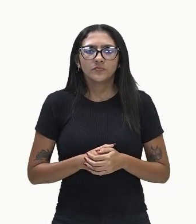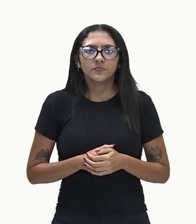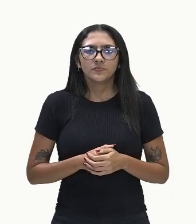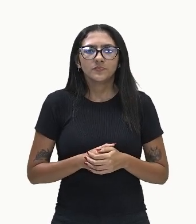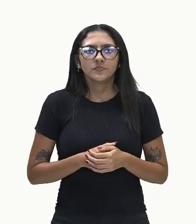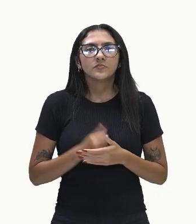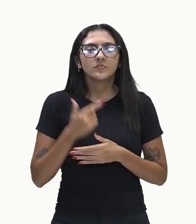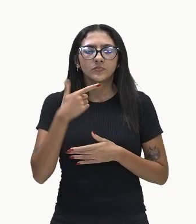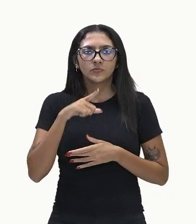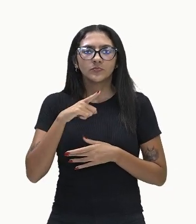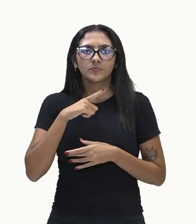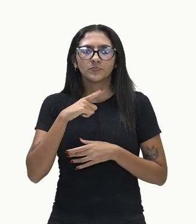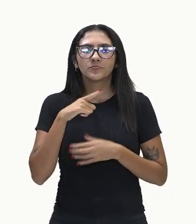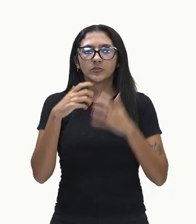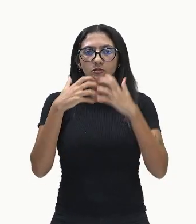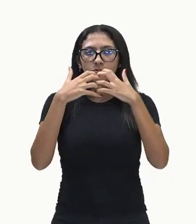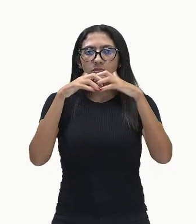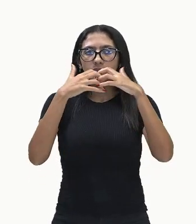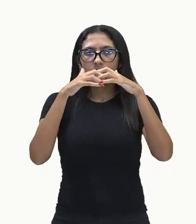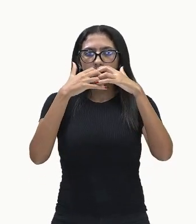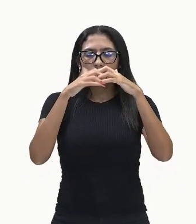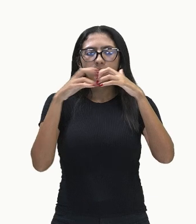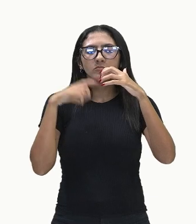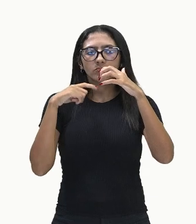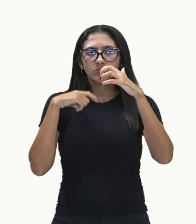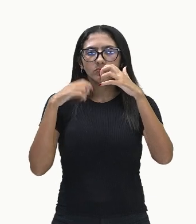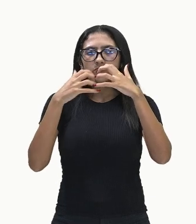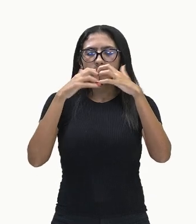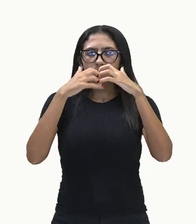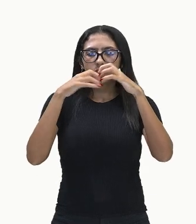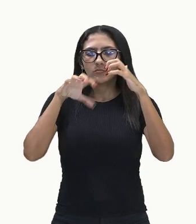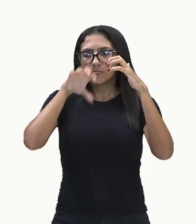Novamente, o nosso cérebro, né?